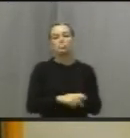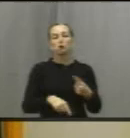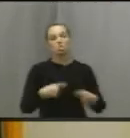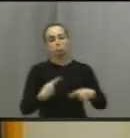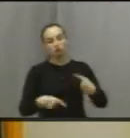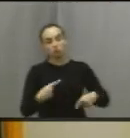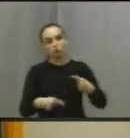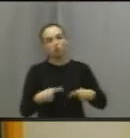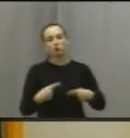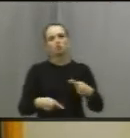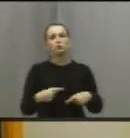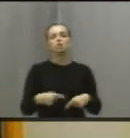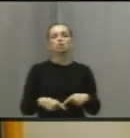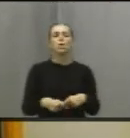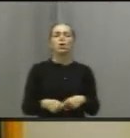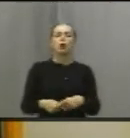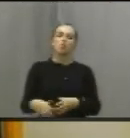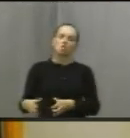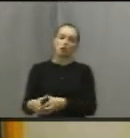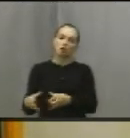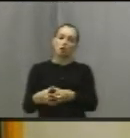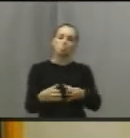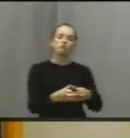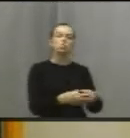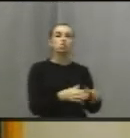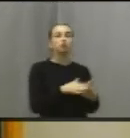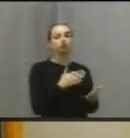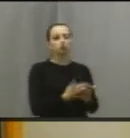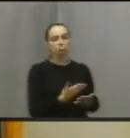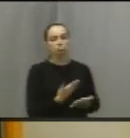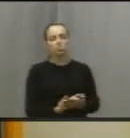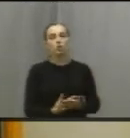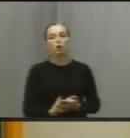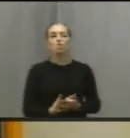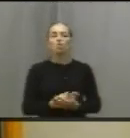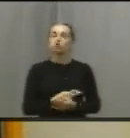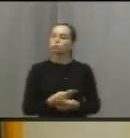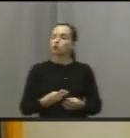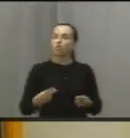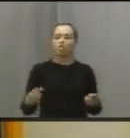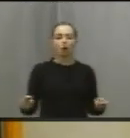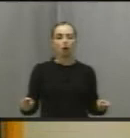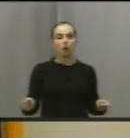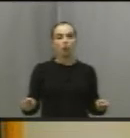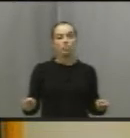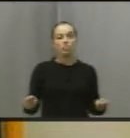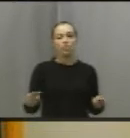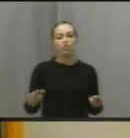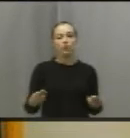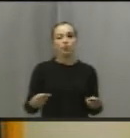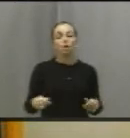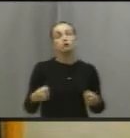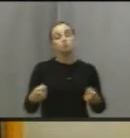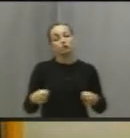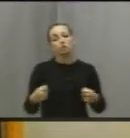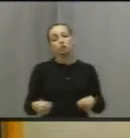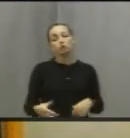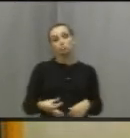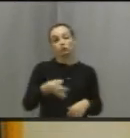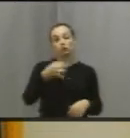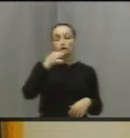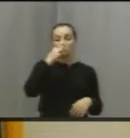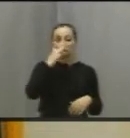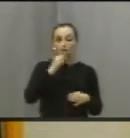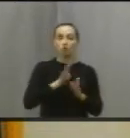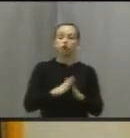aqui, audiências, debates, comissão de estudo, seja o que for, para que a gente possa, aliás, está aberta para sugestões. Quem